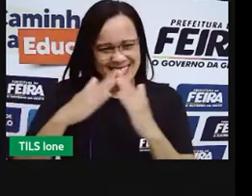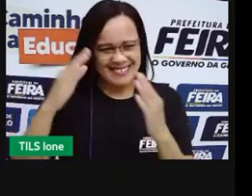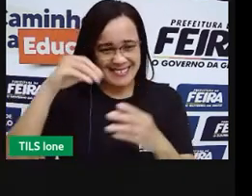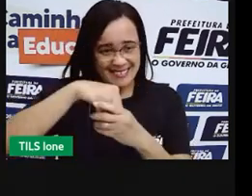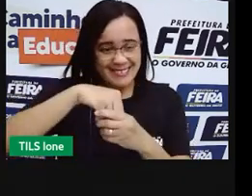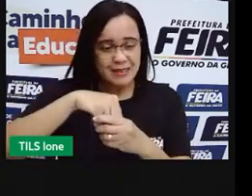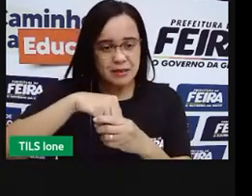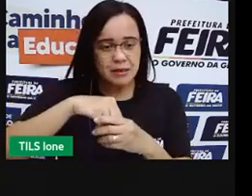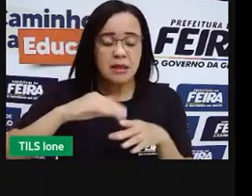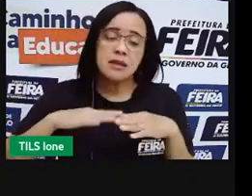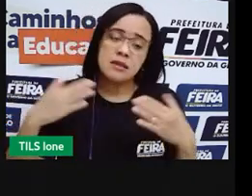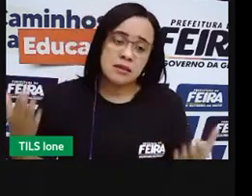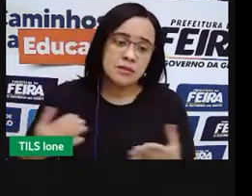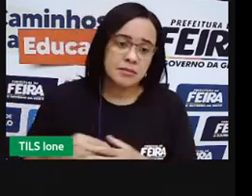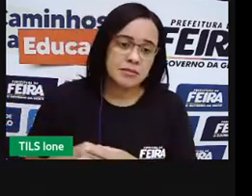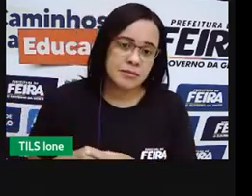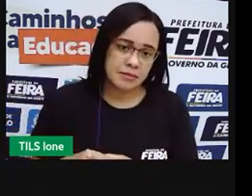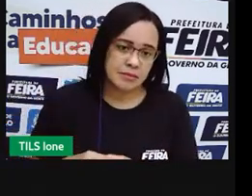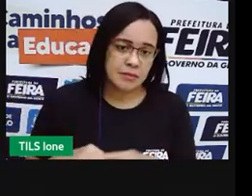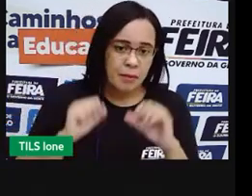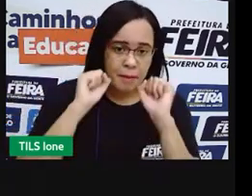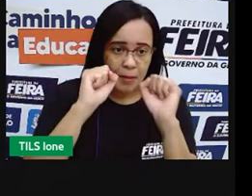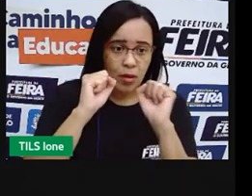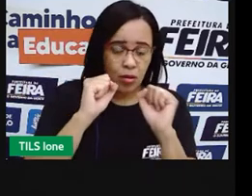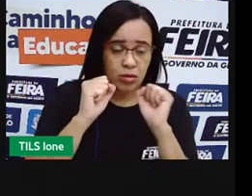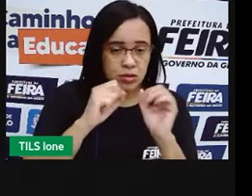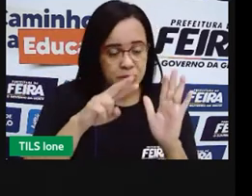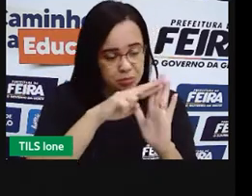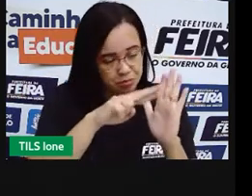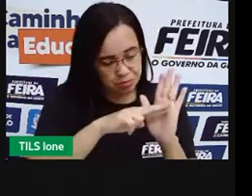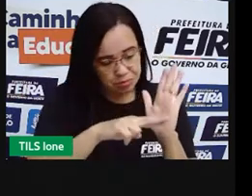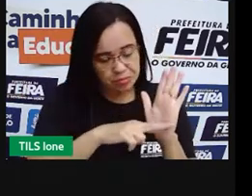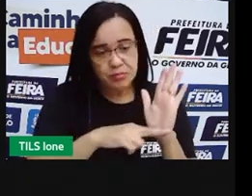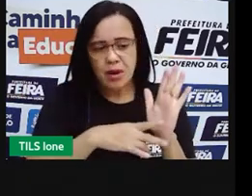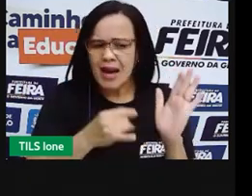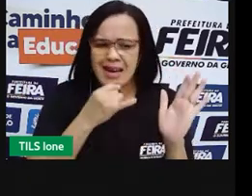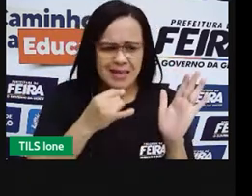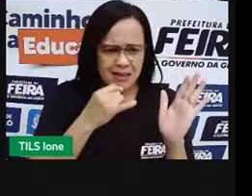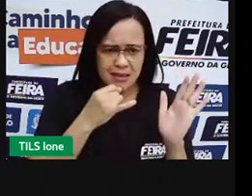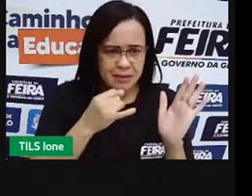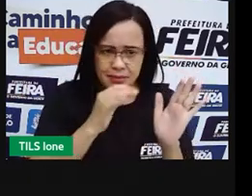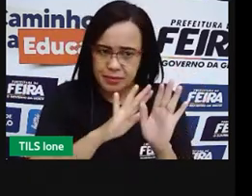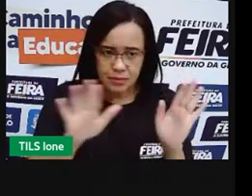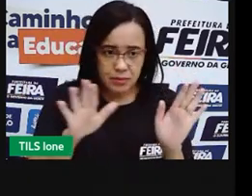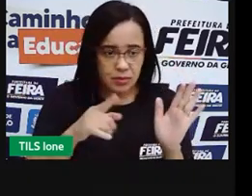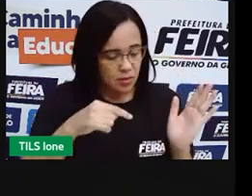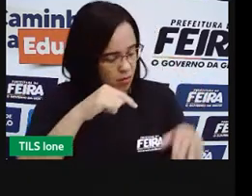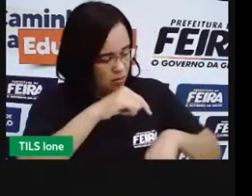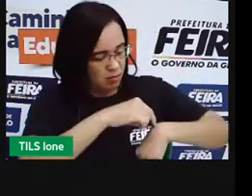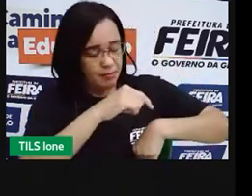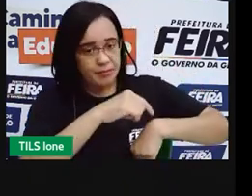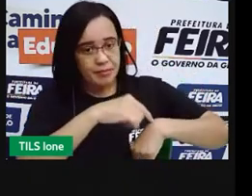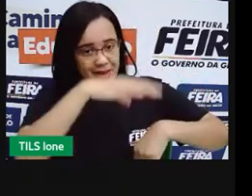Uma delas pode ser essa aqui que eu estou mostrando com um exemplo que é dormir no horário certo.